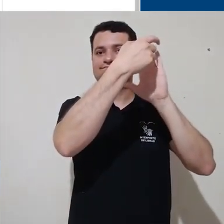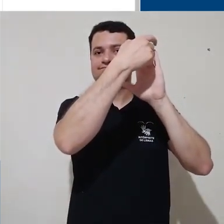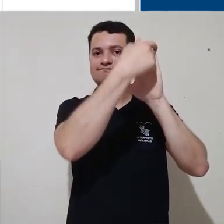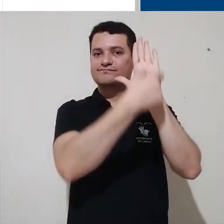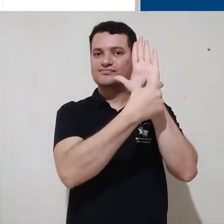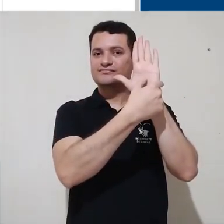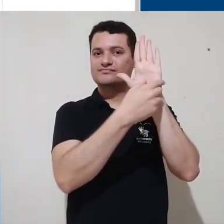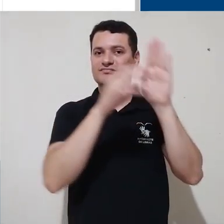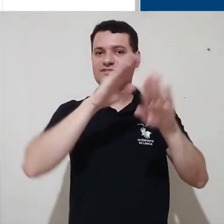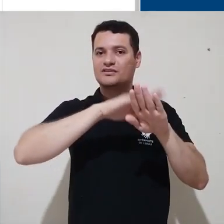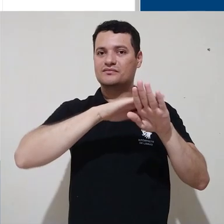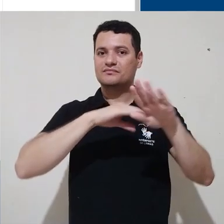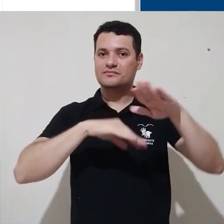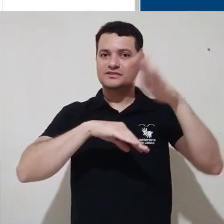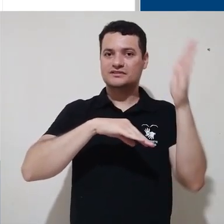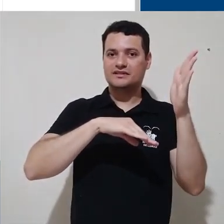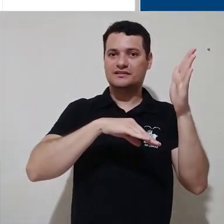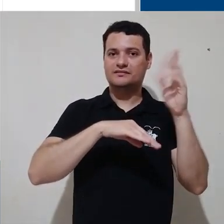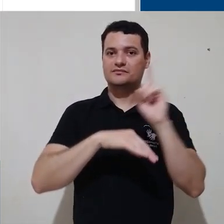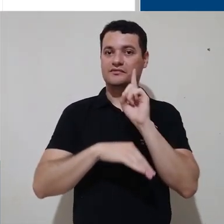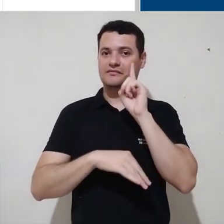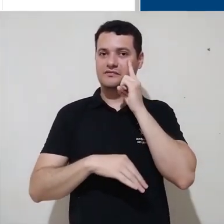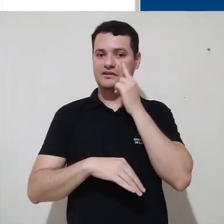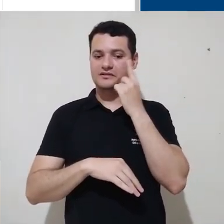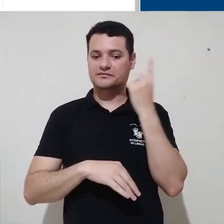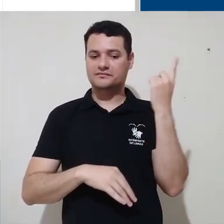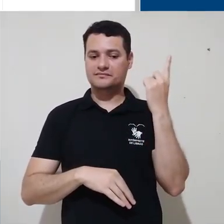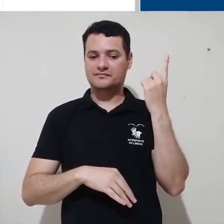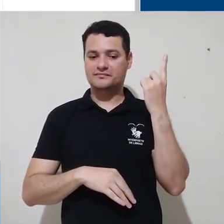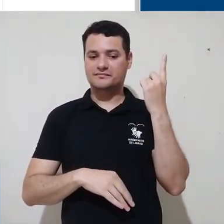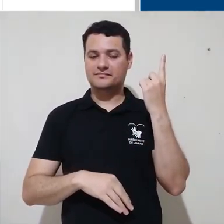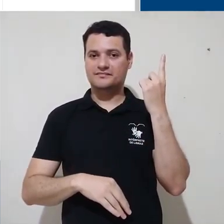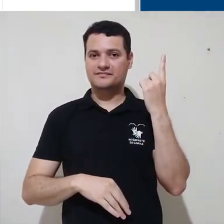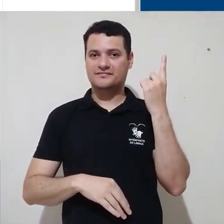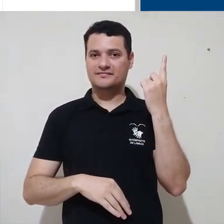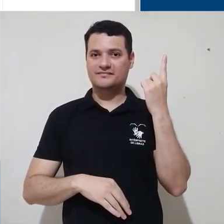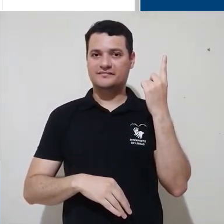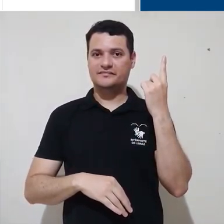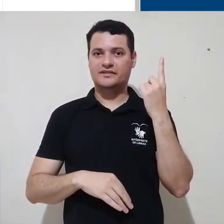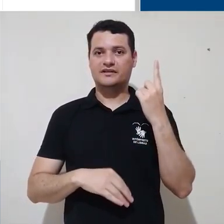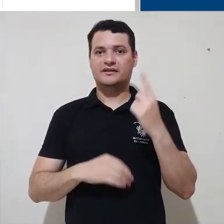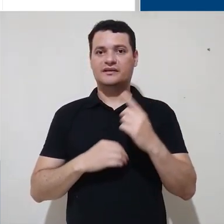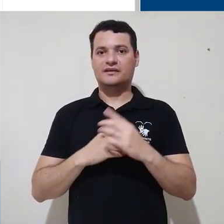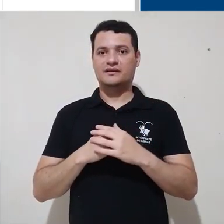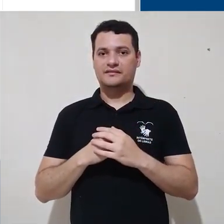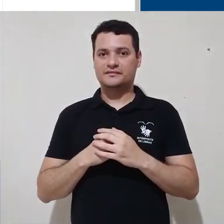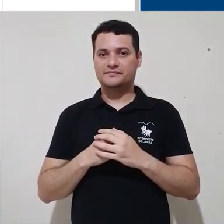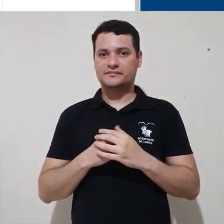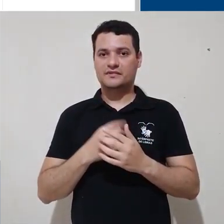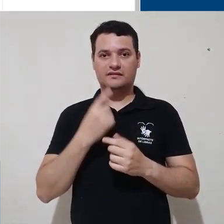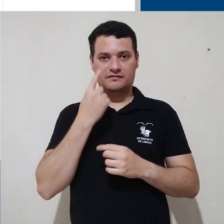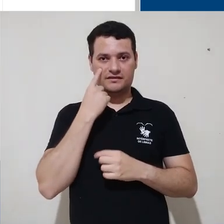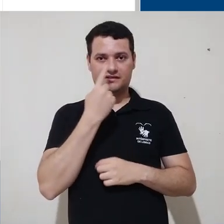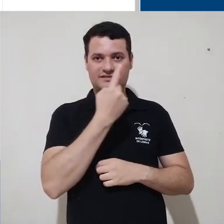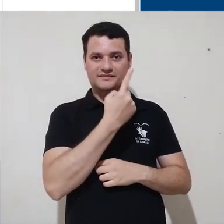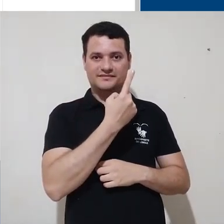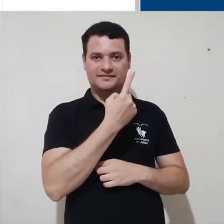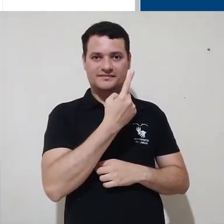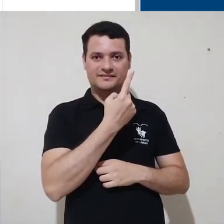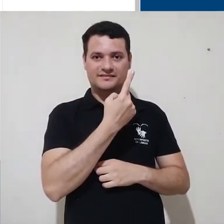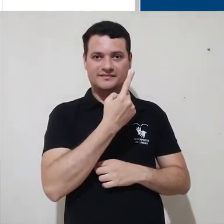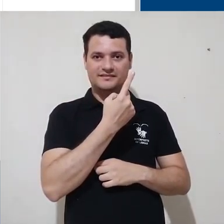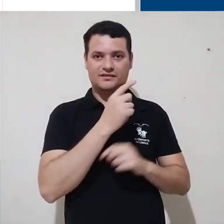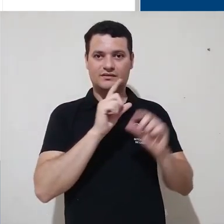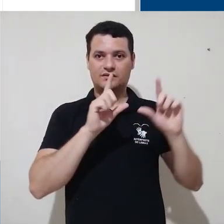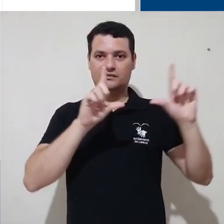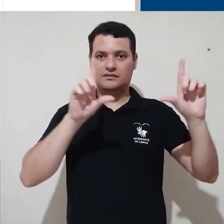localizado aqui no canto esquerdo, na parte superior da tela. A presença do painel de login na